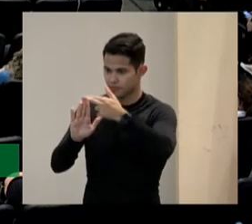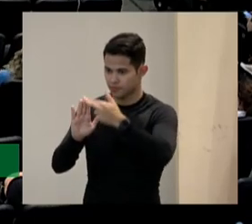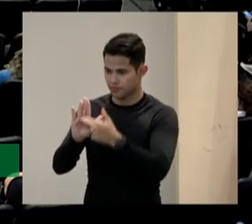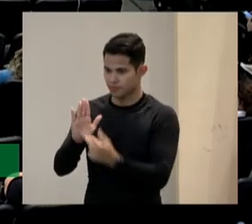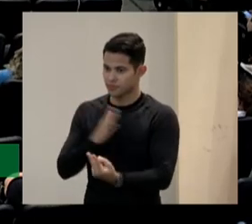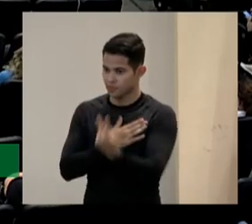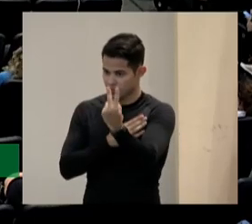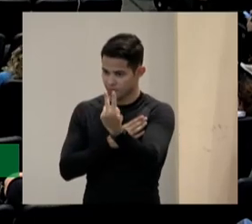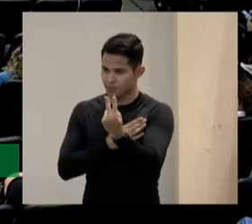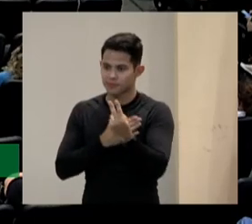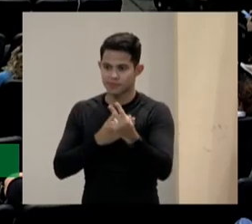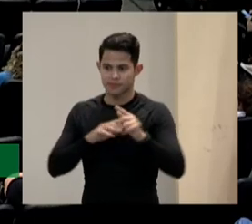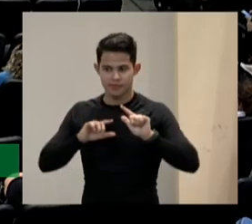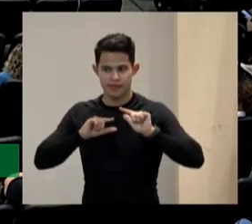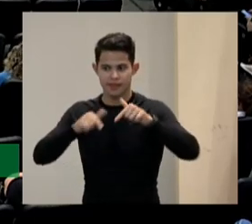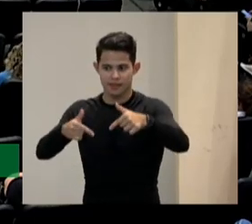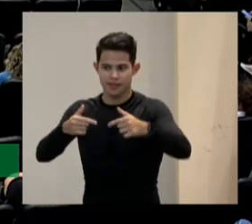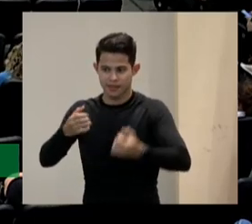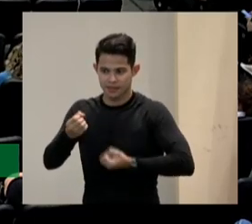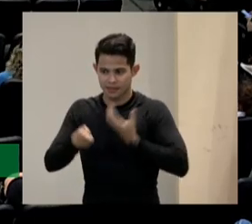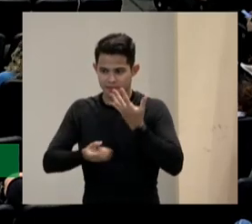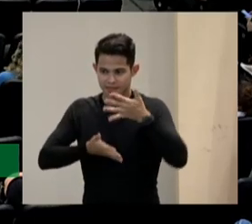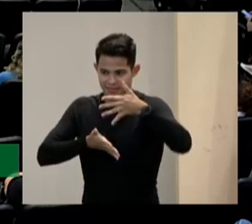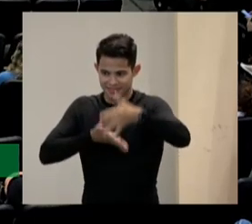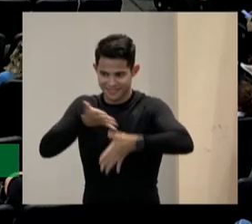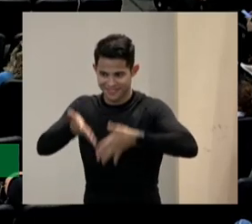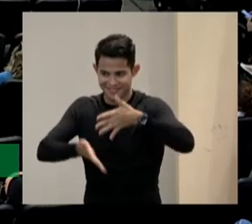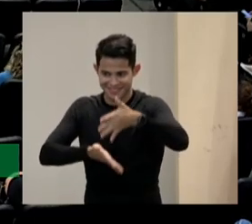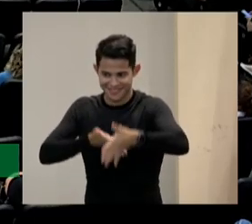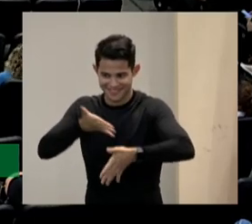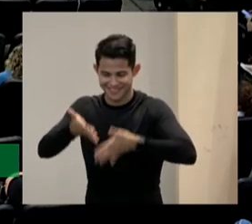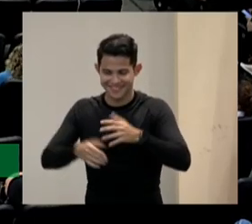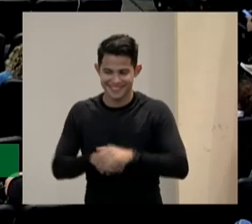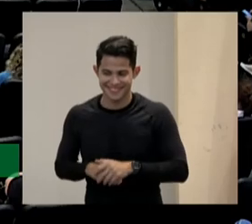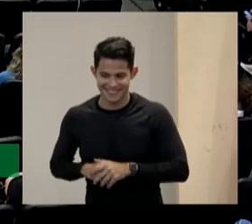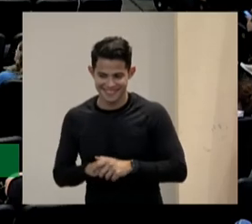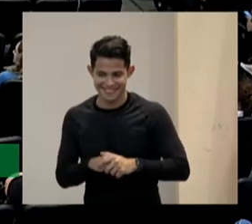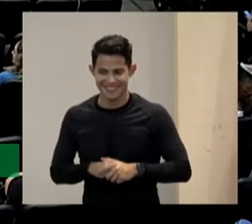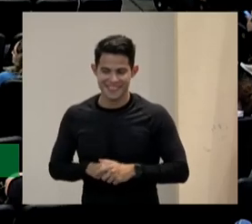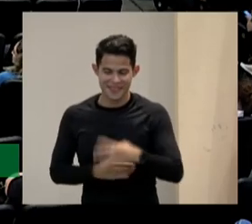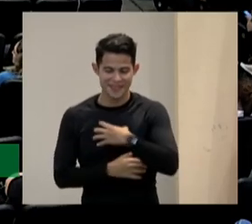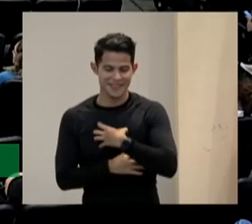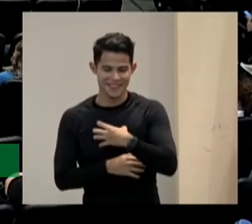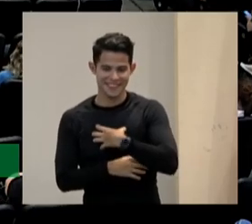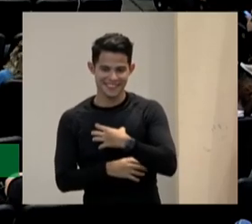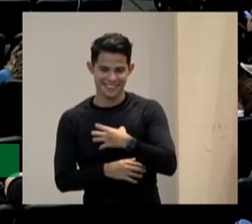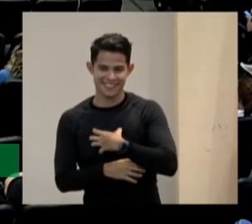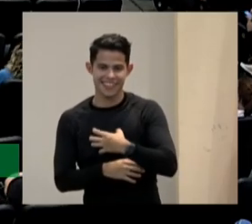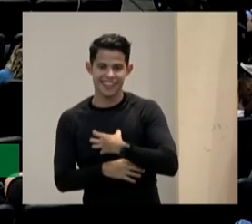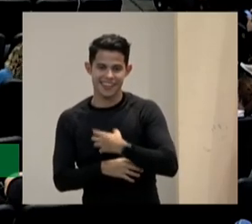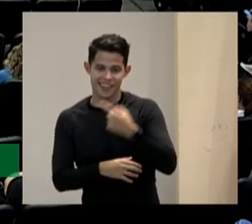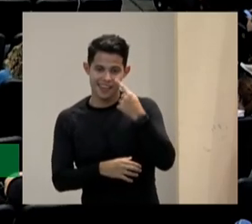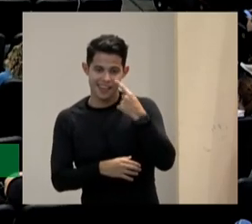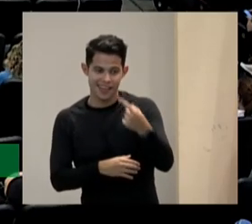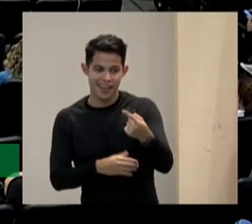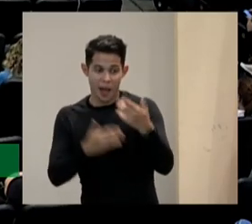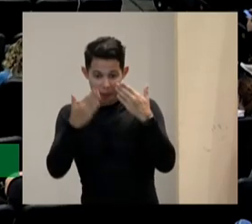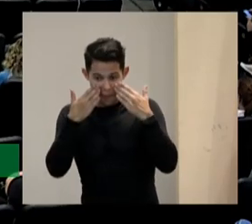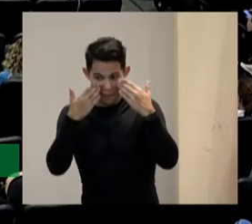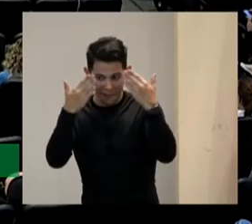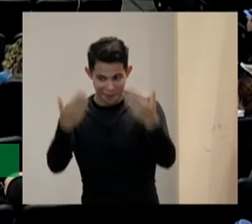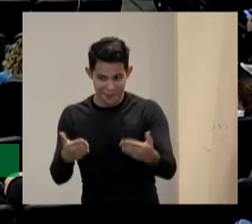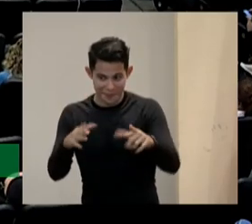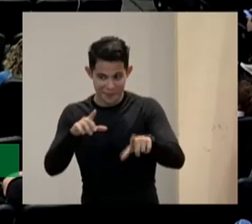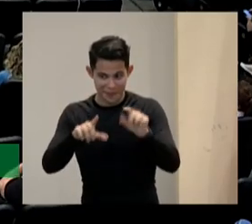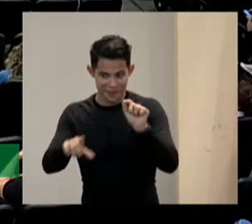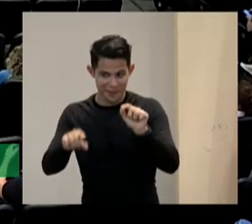e expressão e algumas das coisas já foram anunciadas de alguma forma fornecer opções